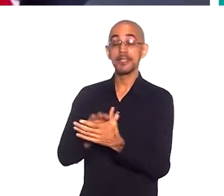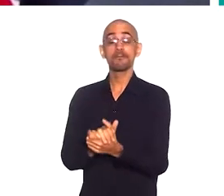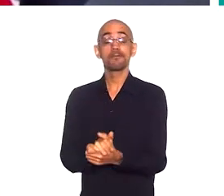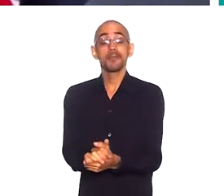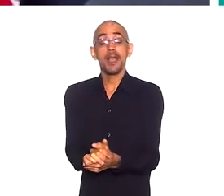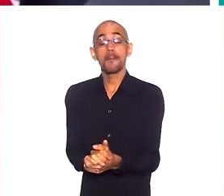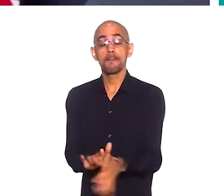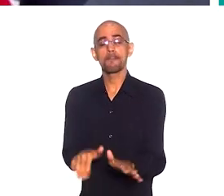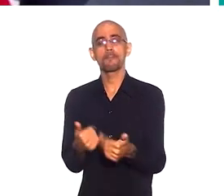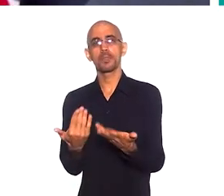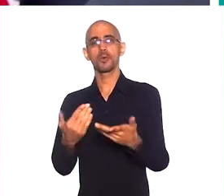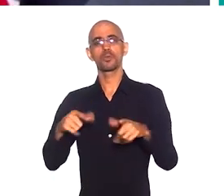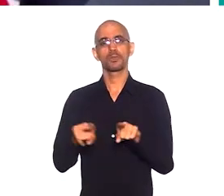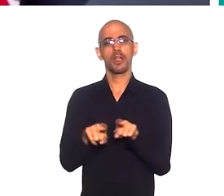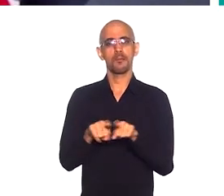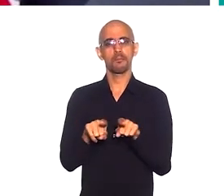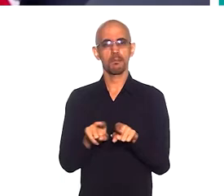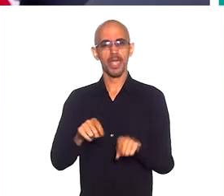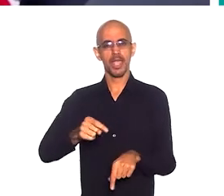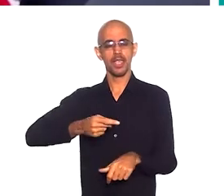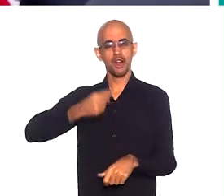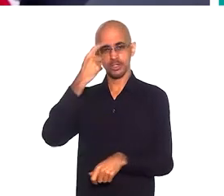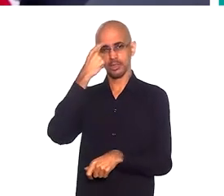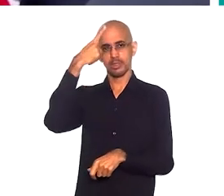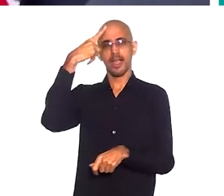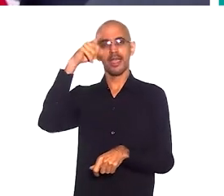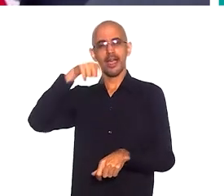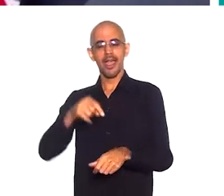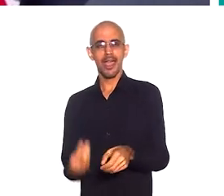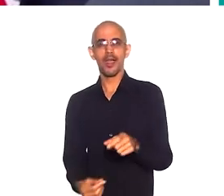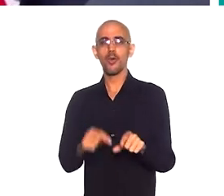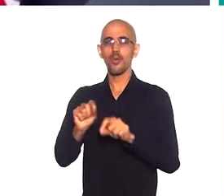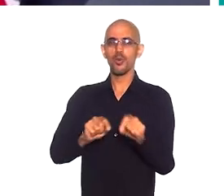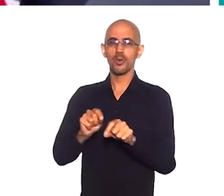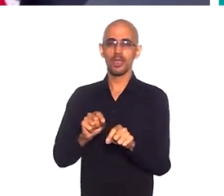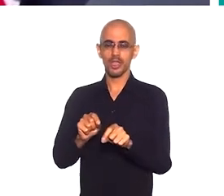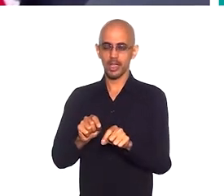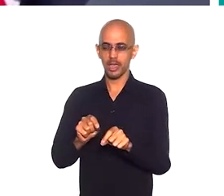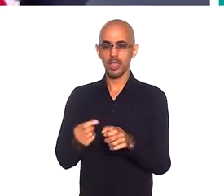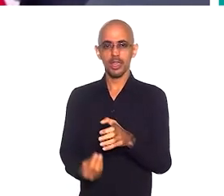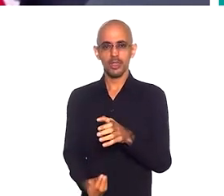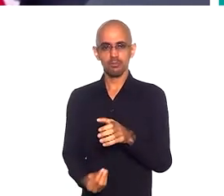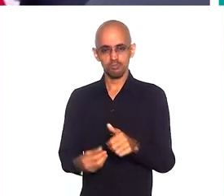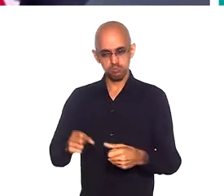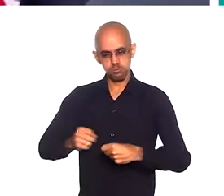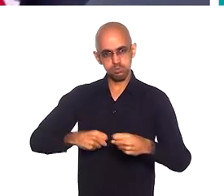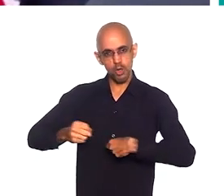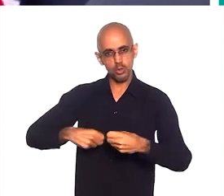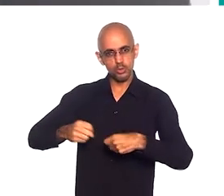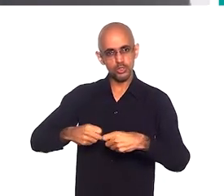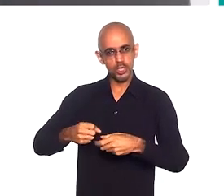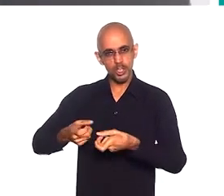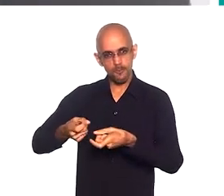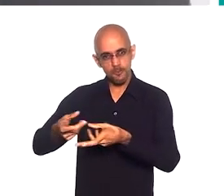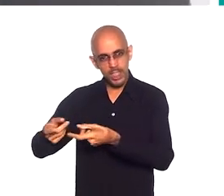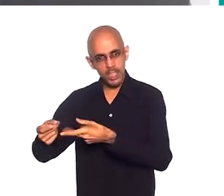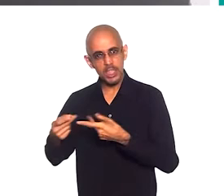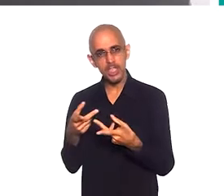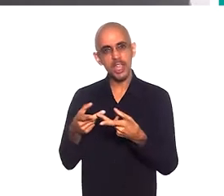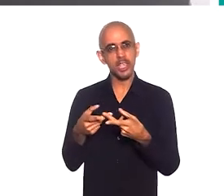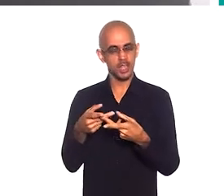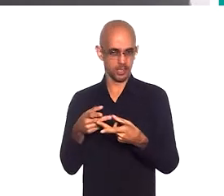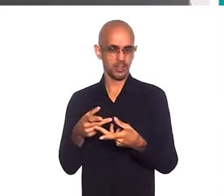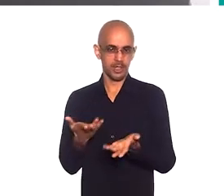a nossa intenção é produzir e comercializar e vender,